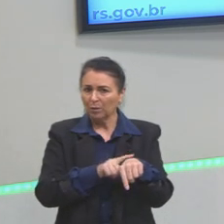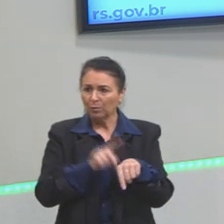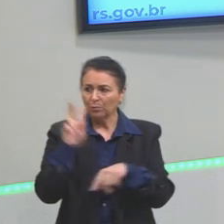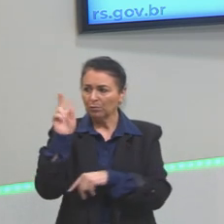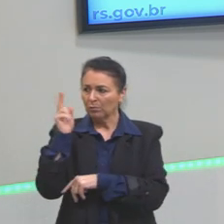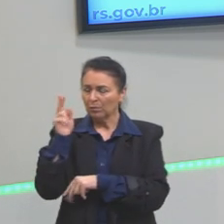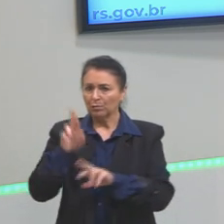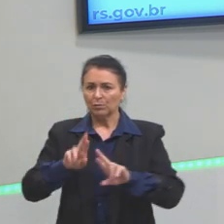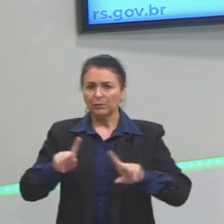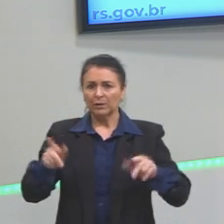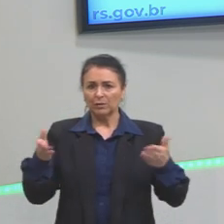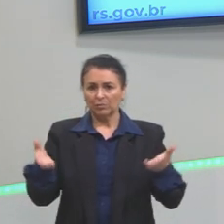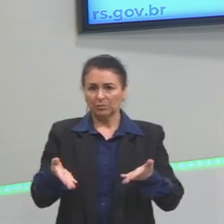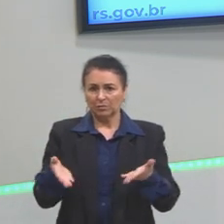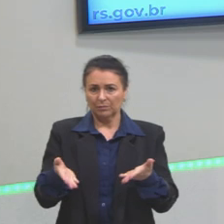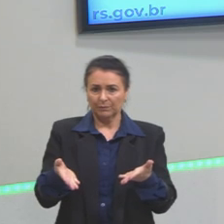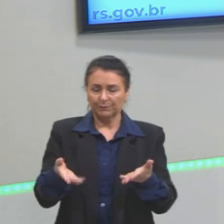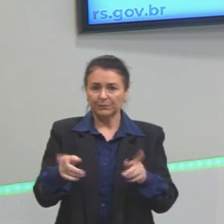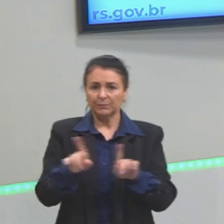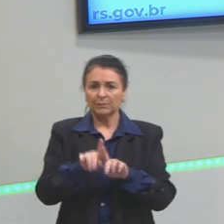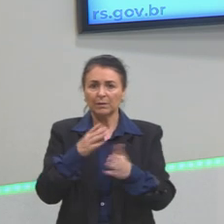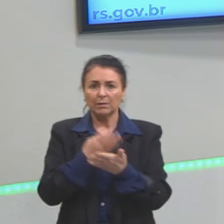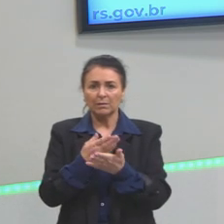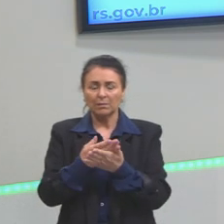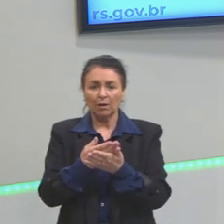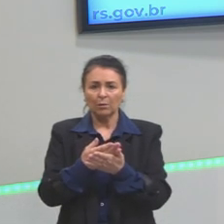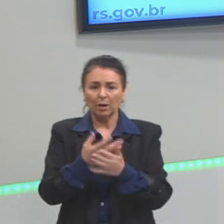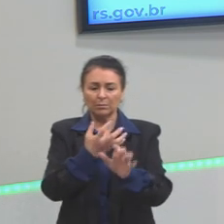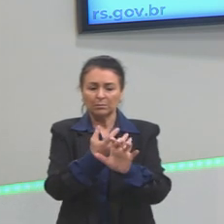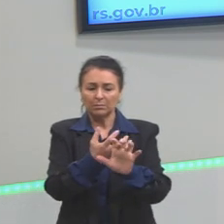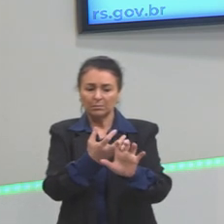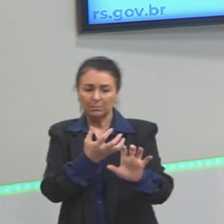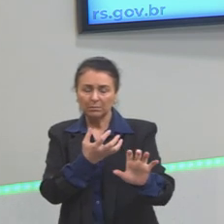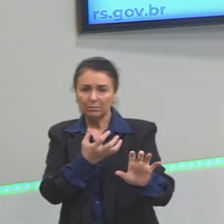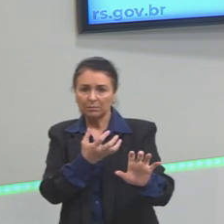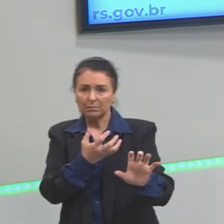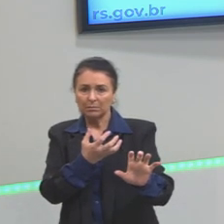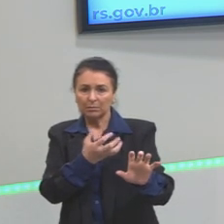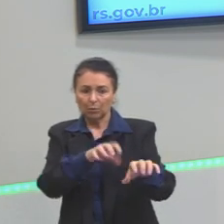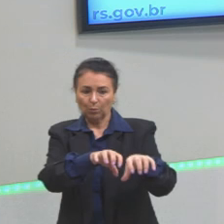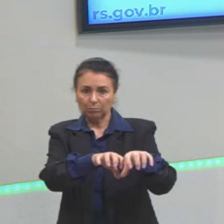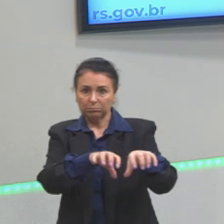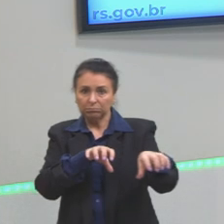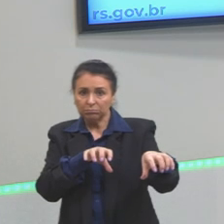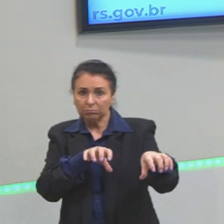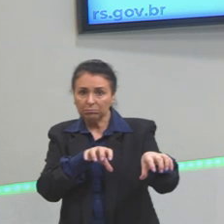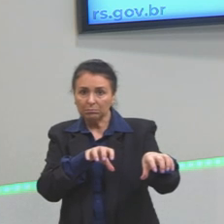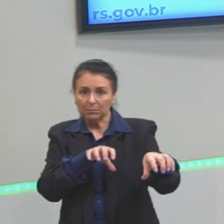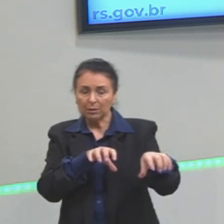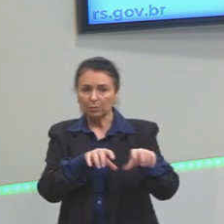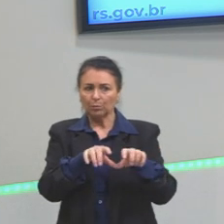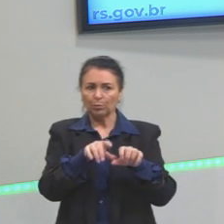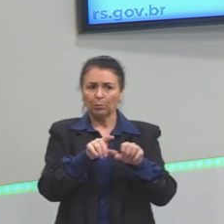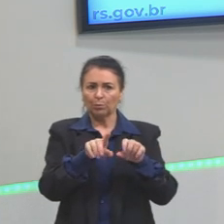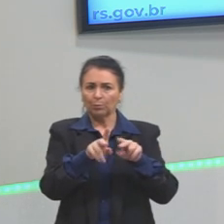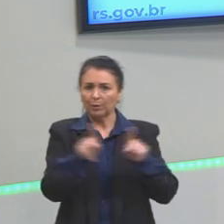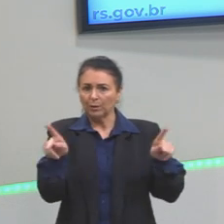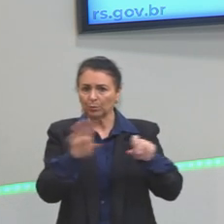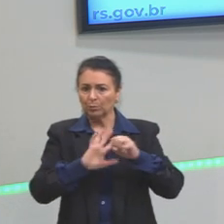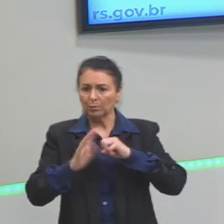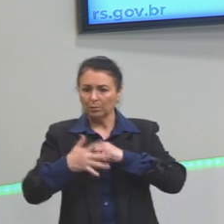possível. Assim como as aulas online durante a pandemia, há cinco anos atrás, eram